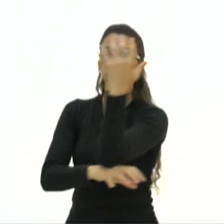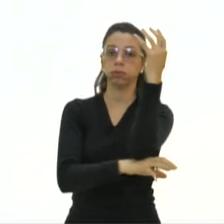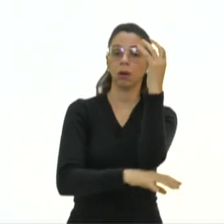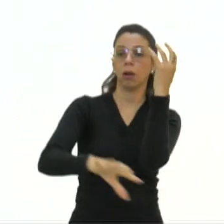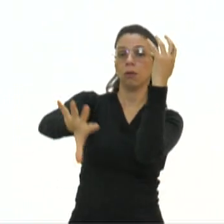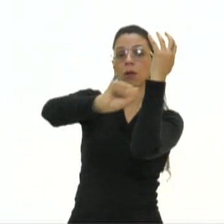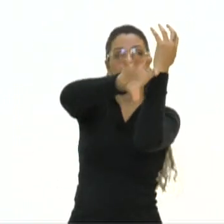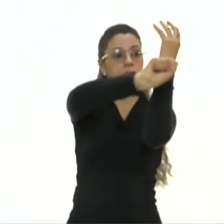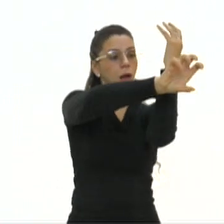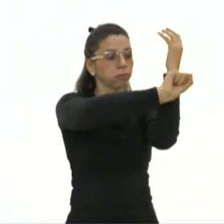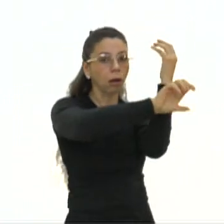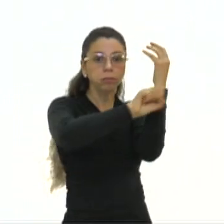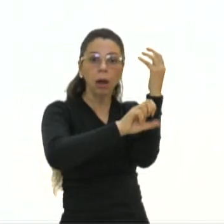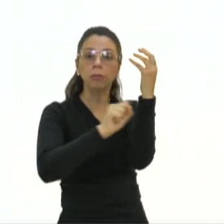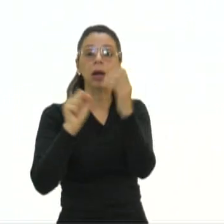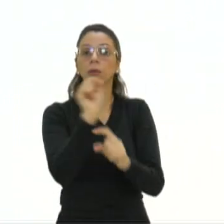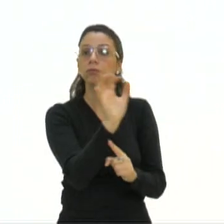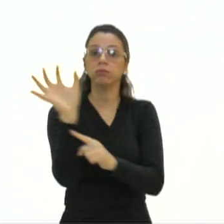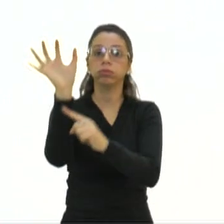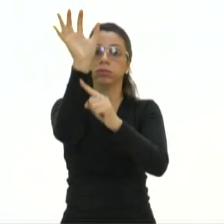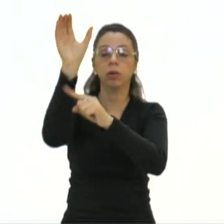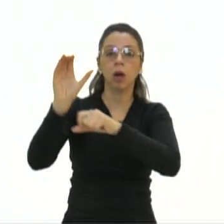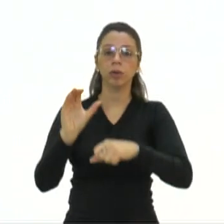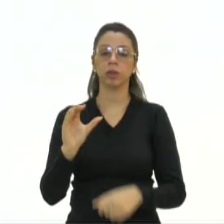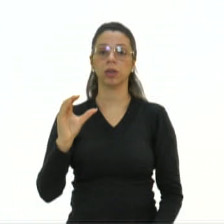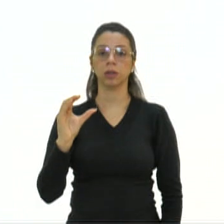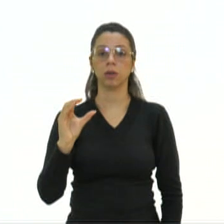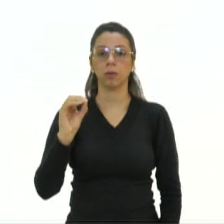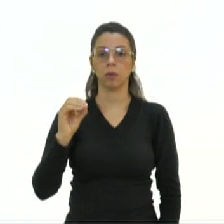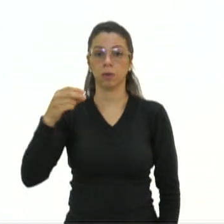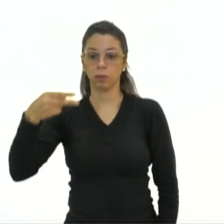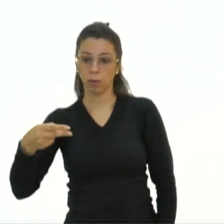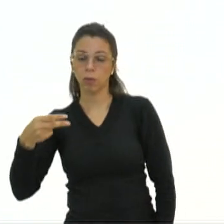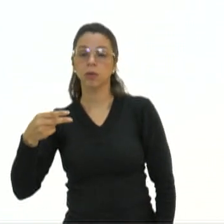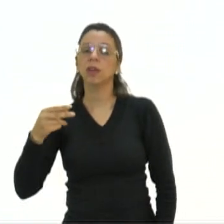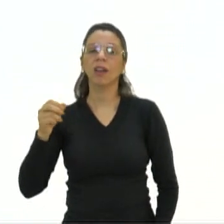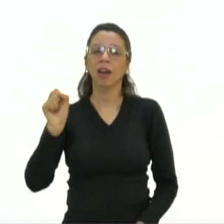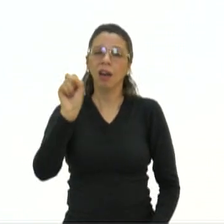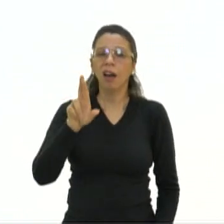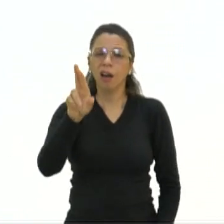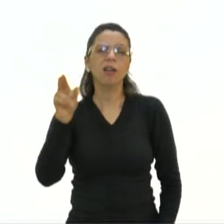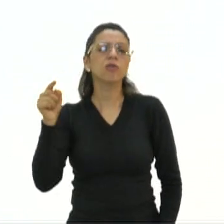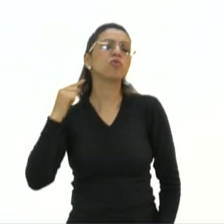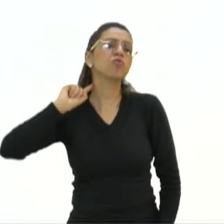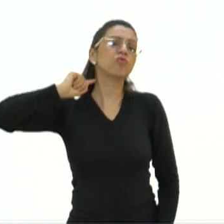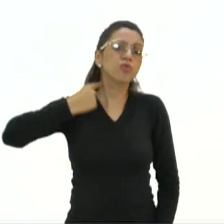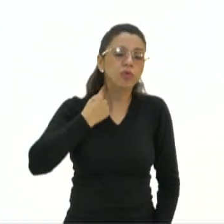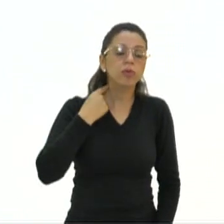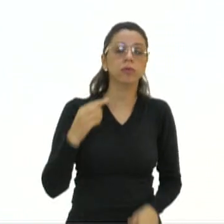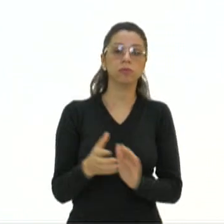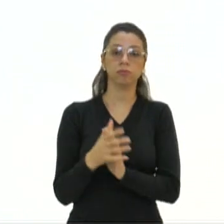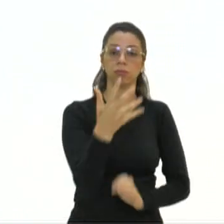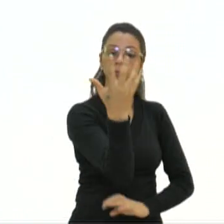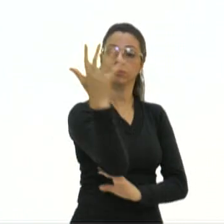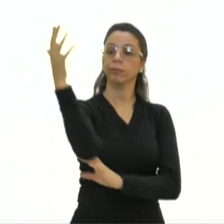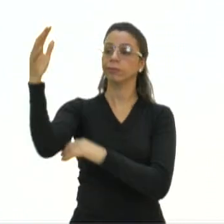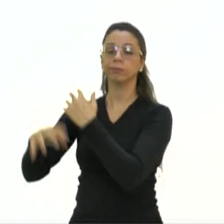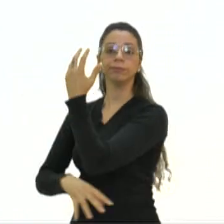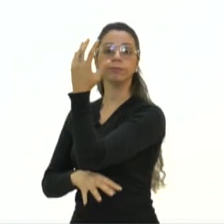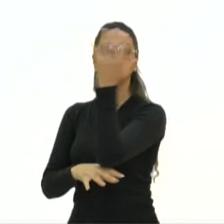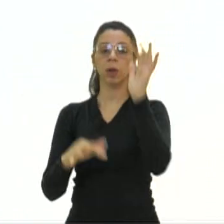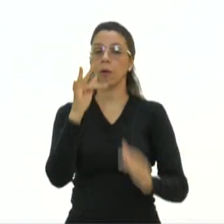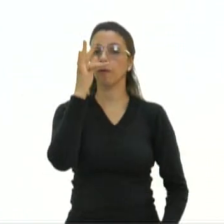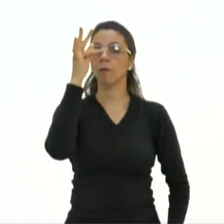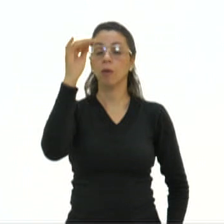terço das emissões de dióxido de carbono. Então, a gente já falou que as árvores e as plantas são importantes porque elas